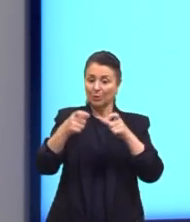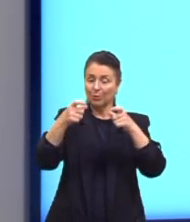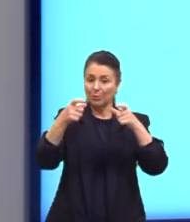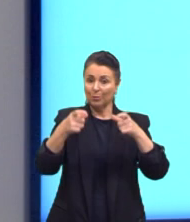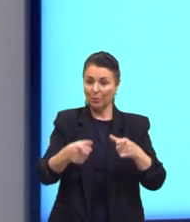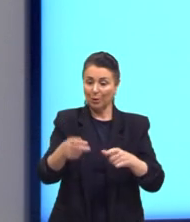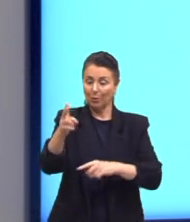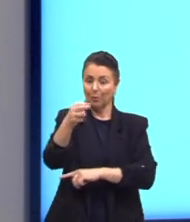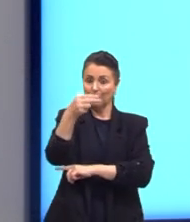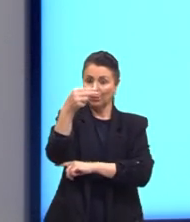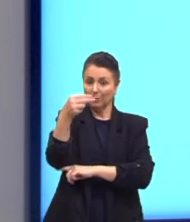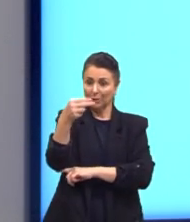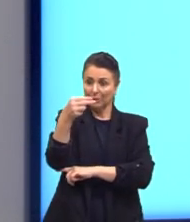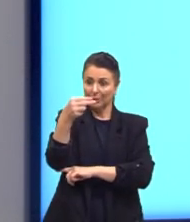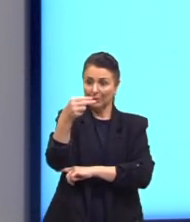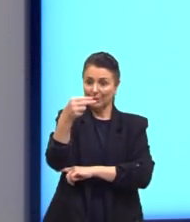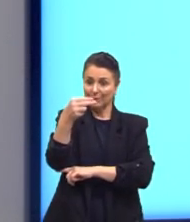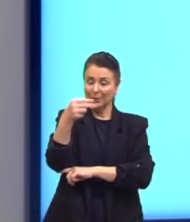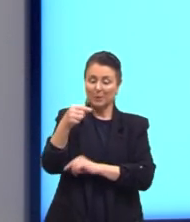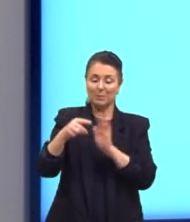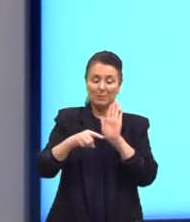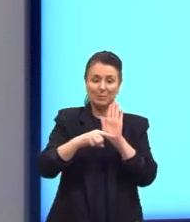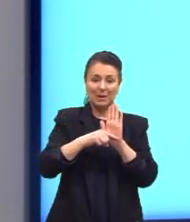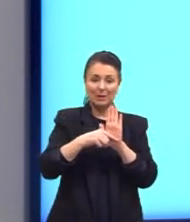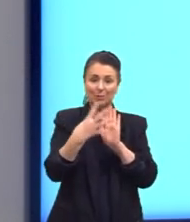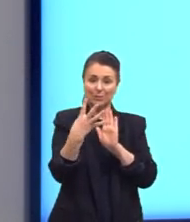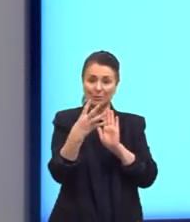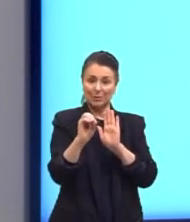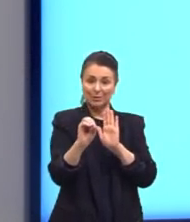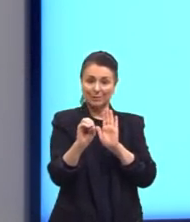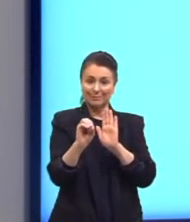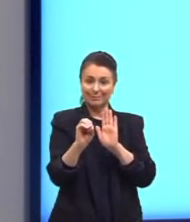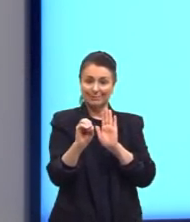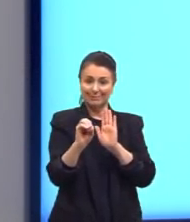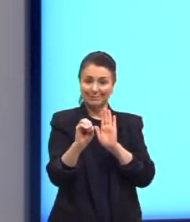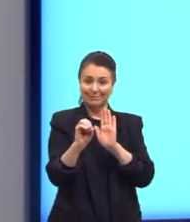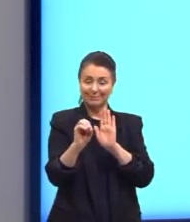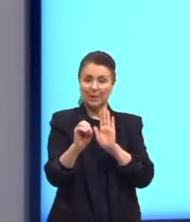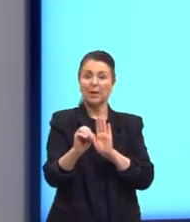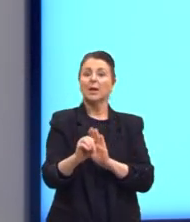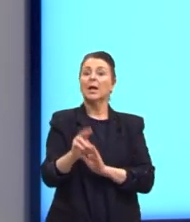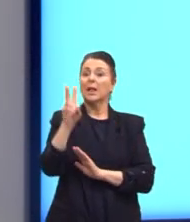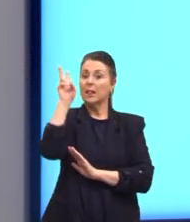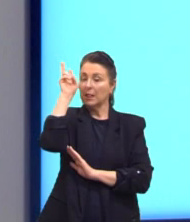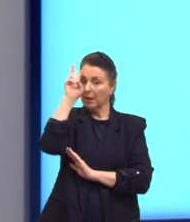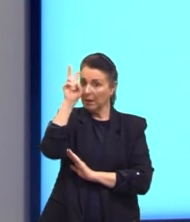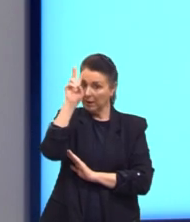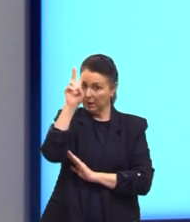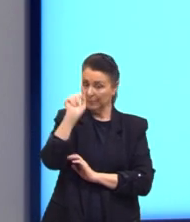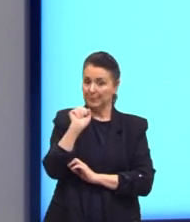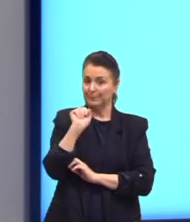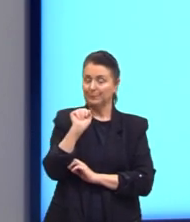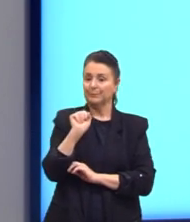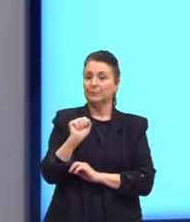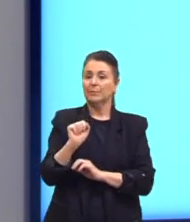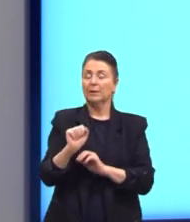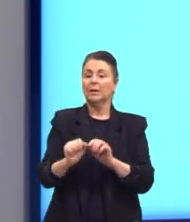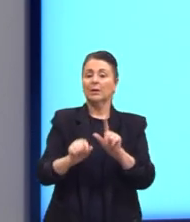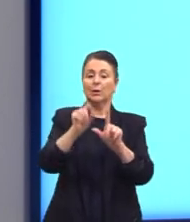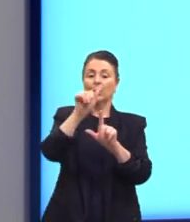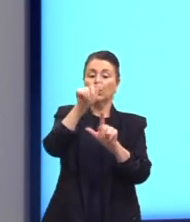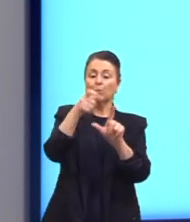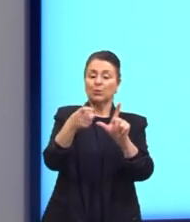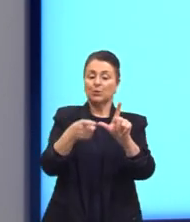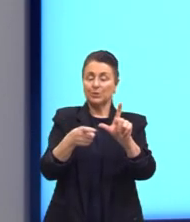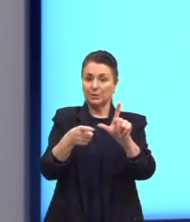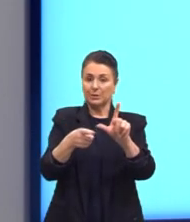do hotel, é menos 40. Lembrando que o eixo X é o eixo das abcissas,